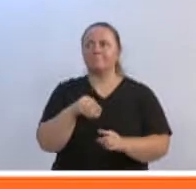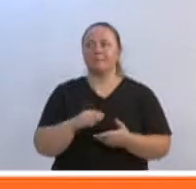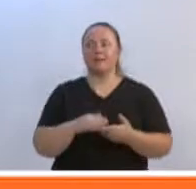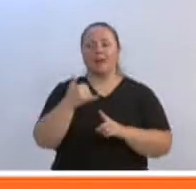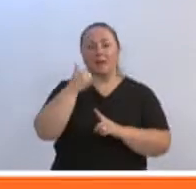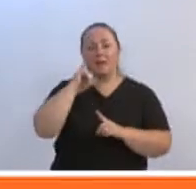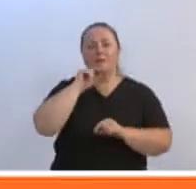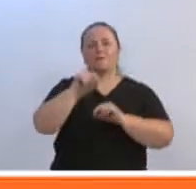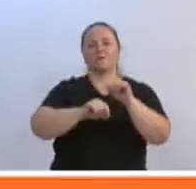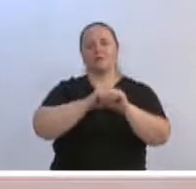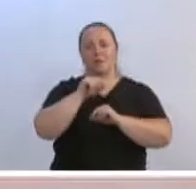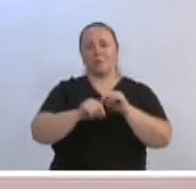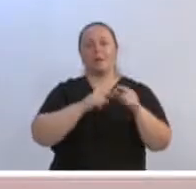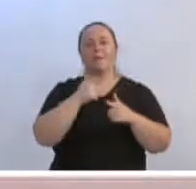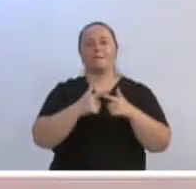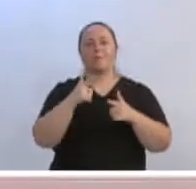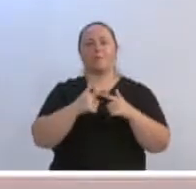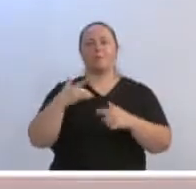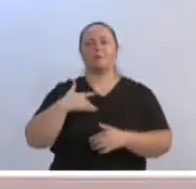venha a óbito por infecção.